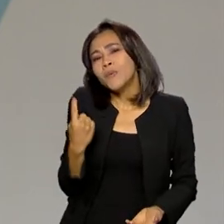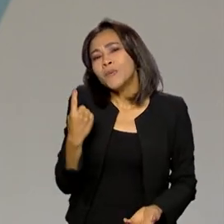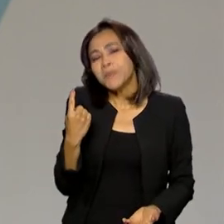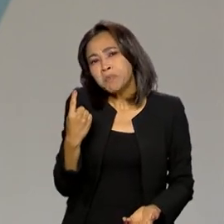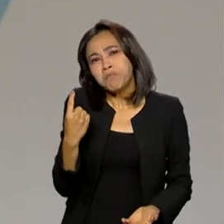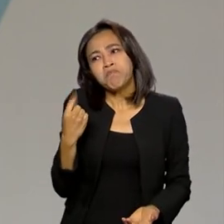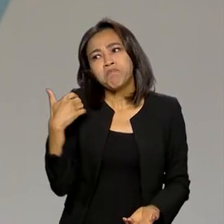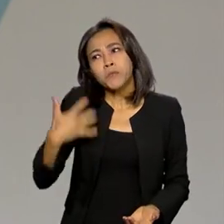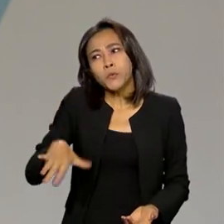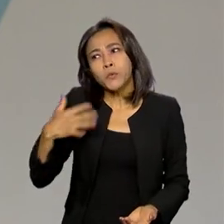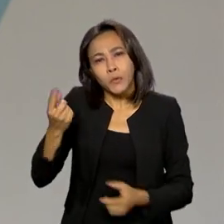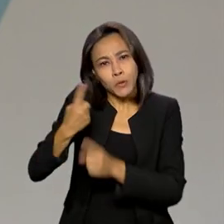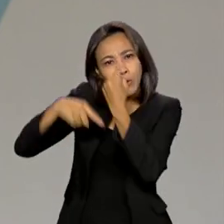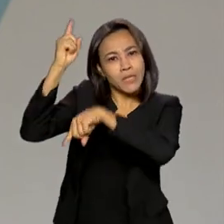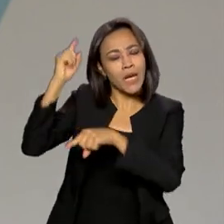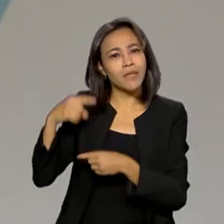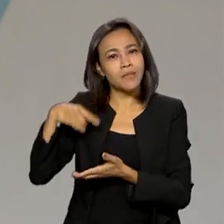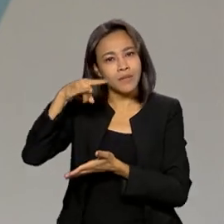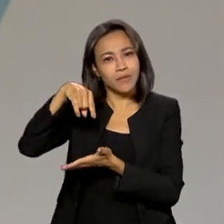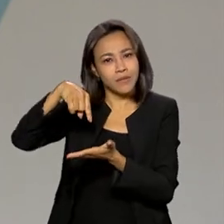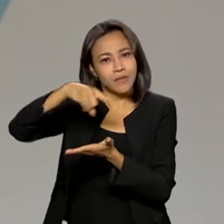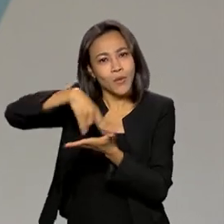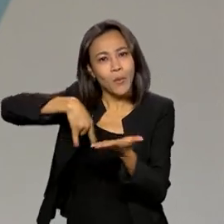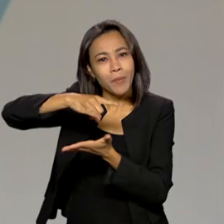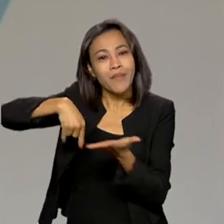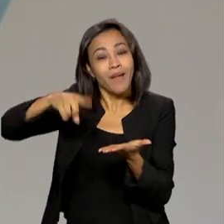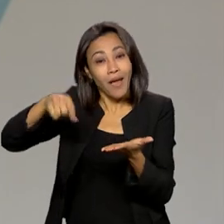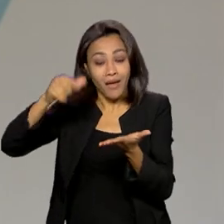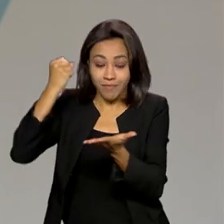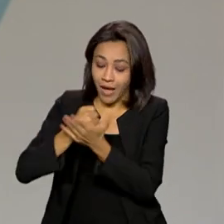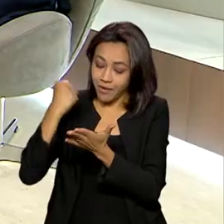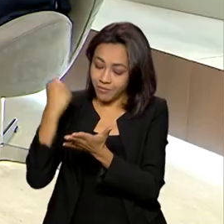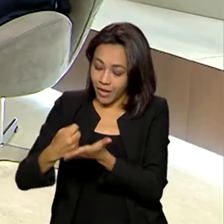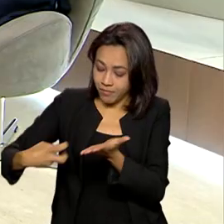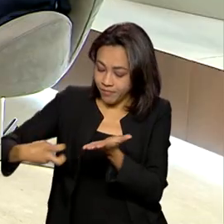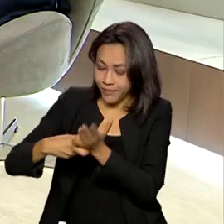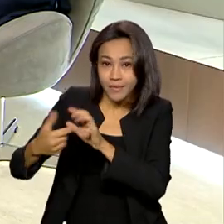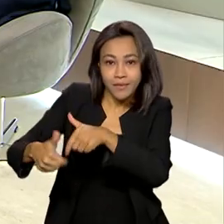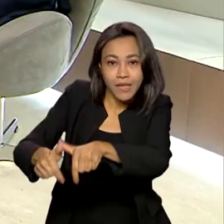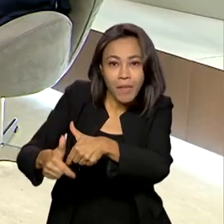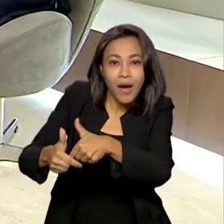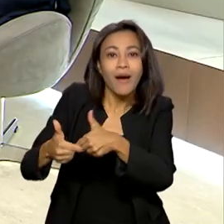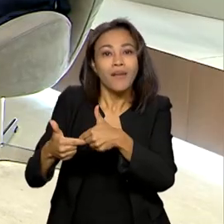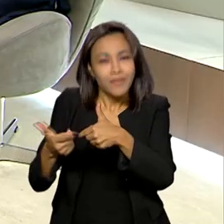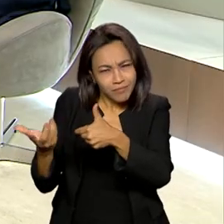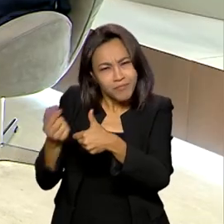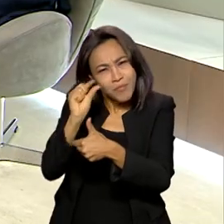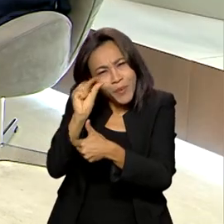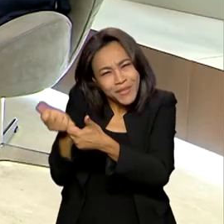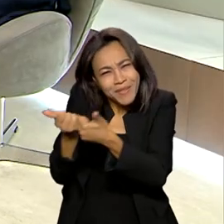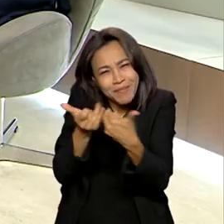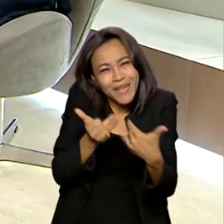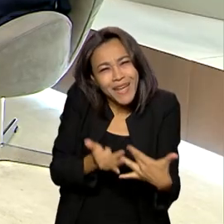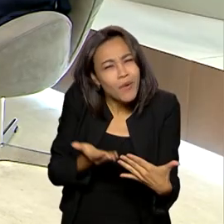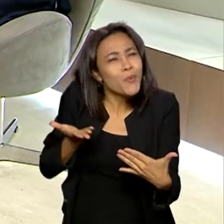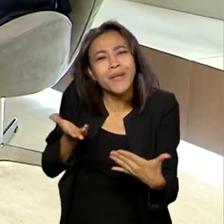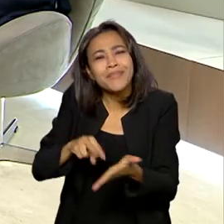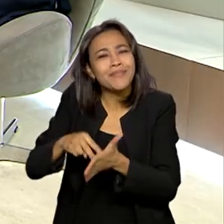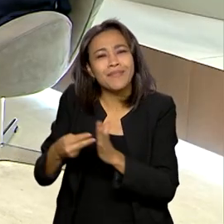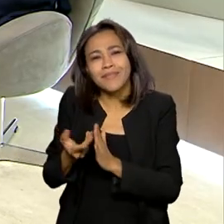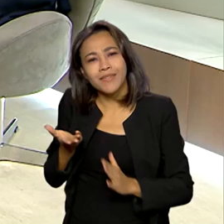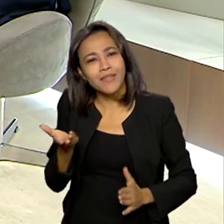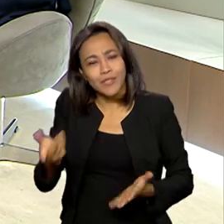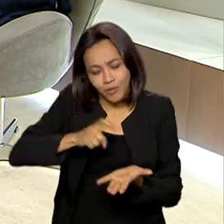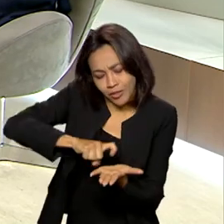extremamente sucesso, é muito acessado, é a carteira de trabalho digital. Eu queria que senhor falasse um pouquinho o que significa isso, essa